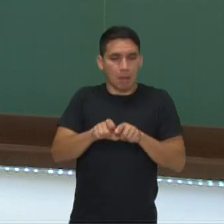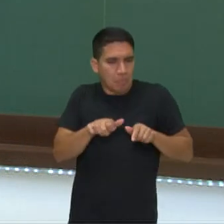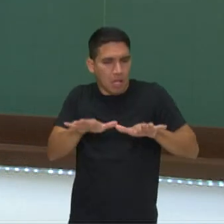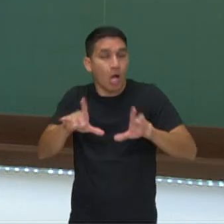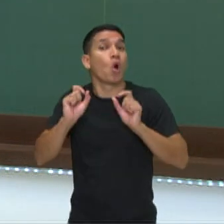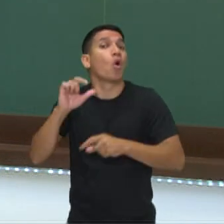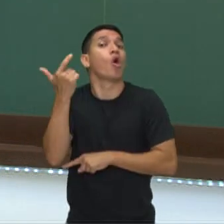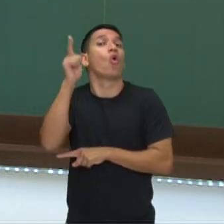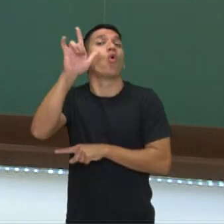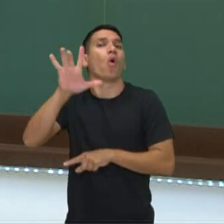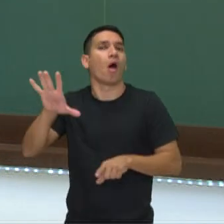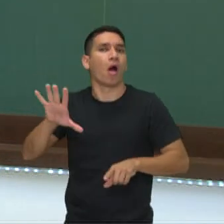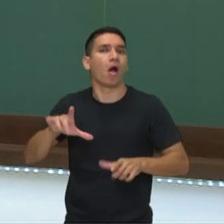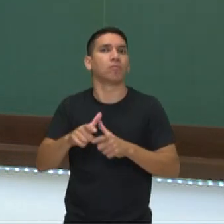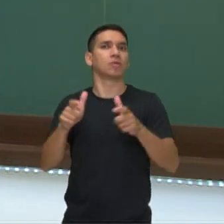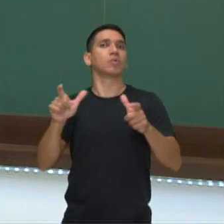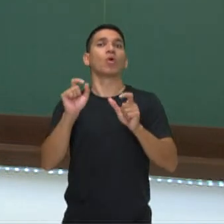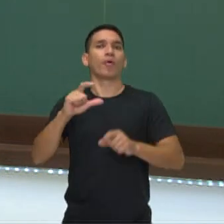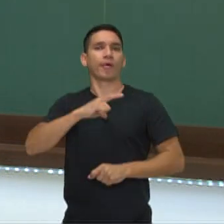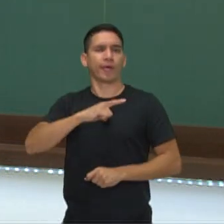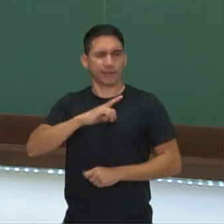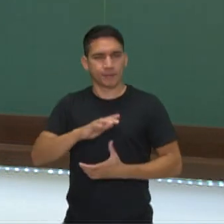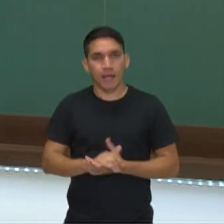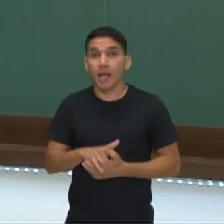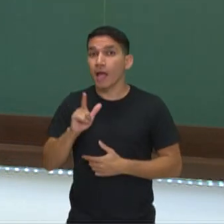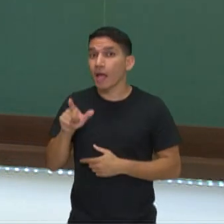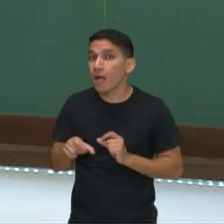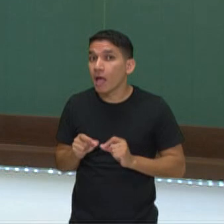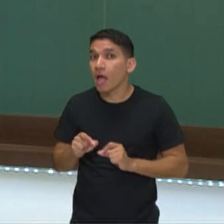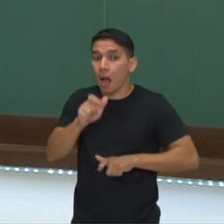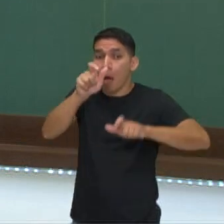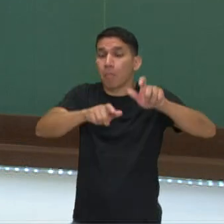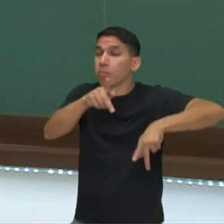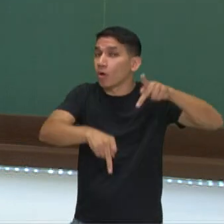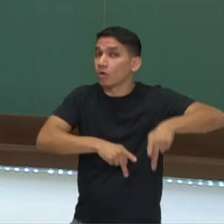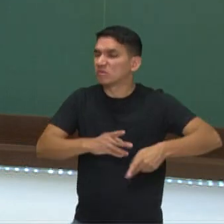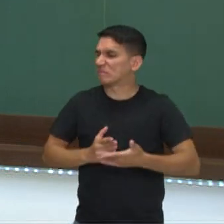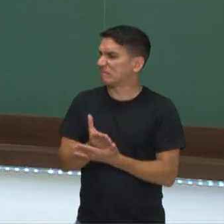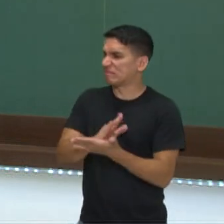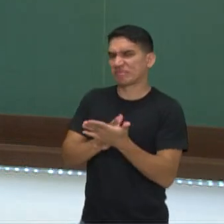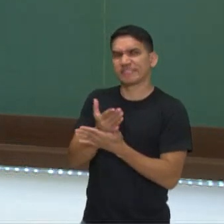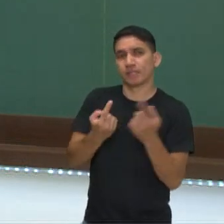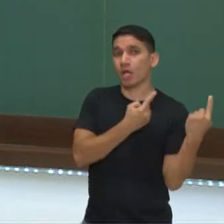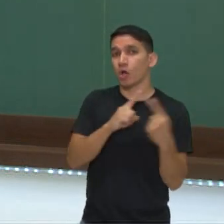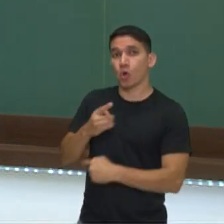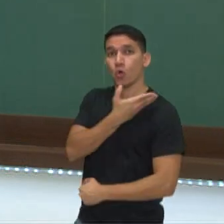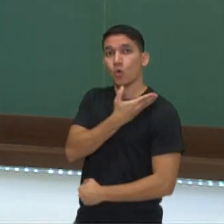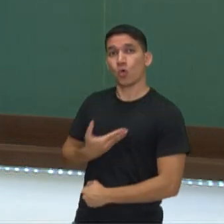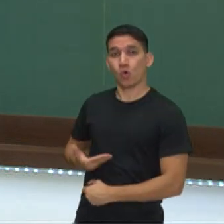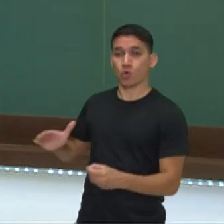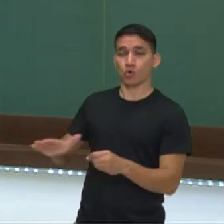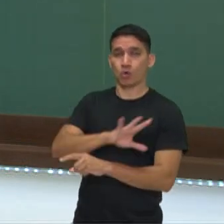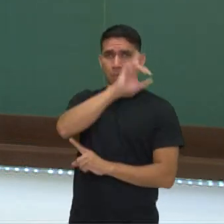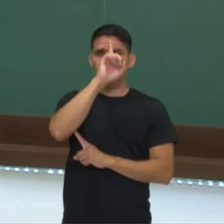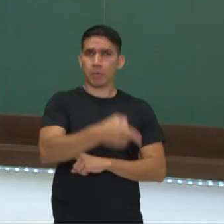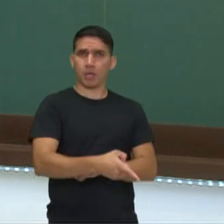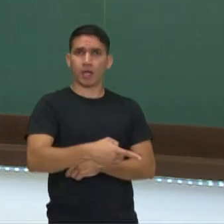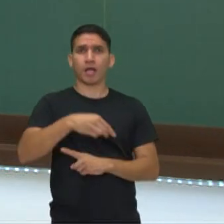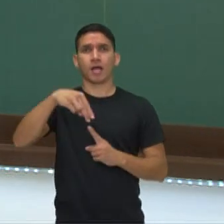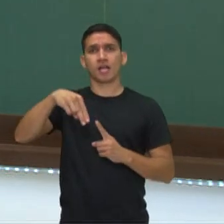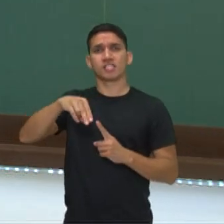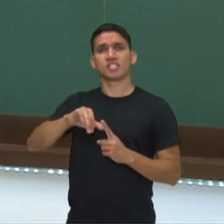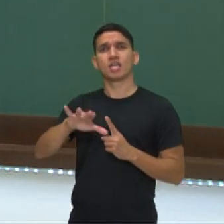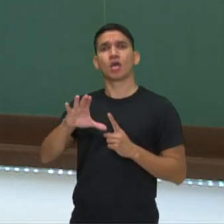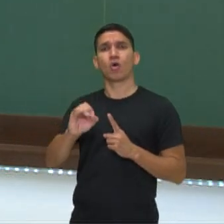o que mais aconteceu foi o aumento da insatisfação da população com o governo absolutista do Nicolau II.